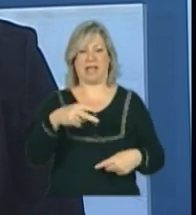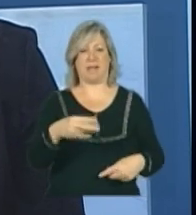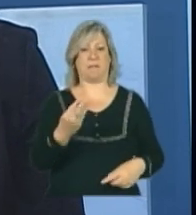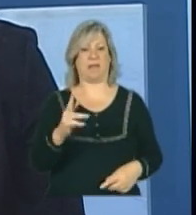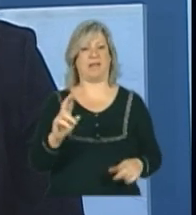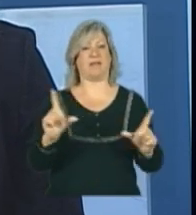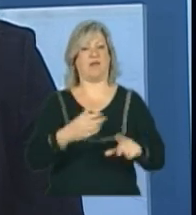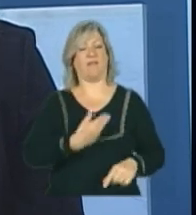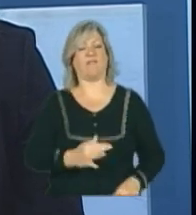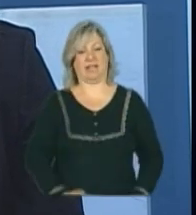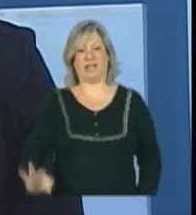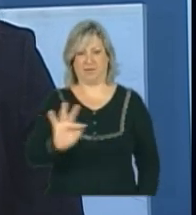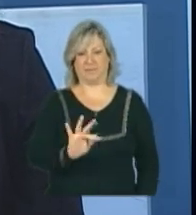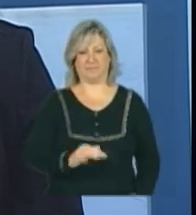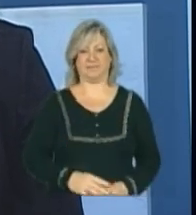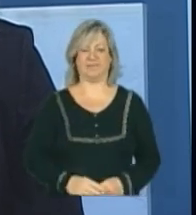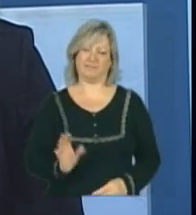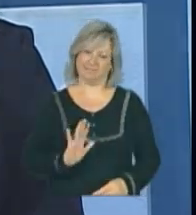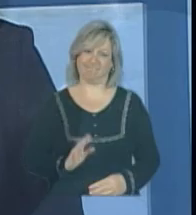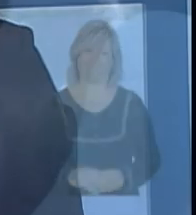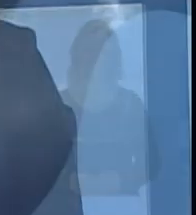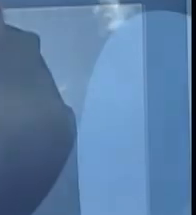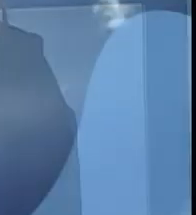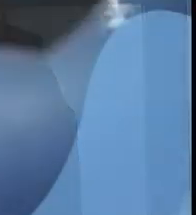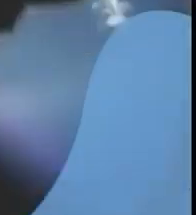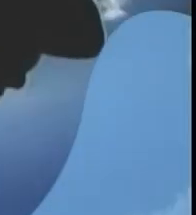NBR, TV do Governo Federal. Até mais.